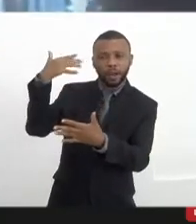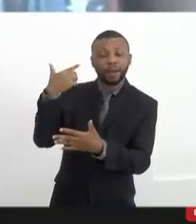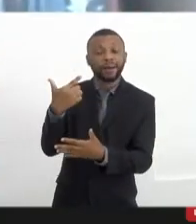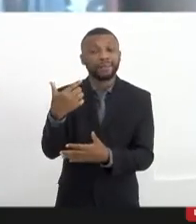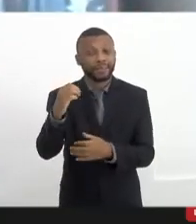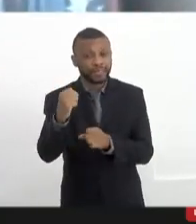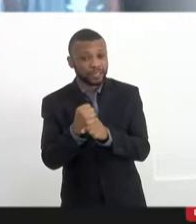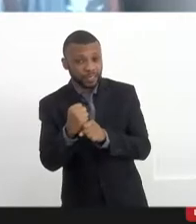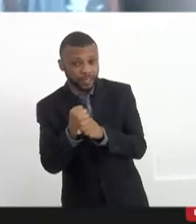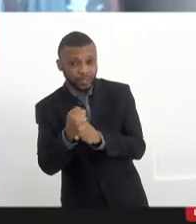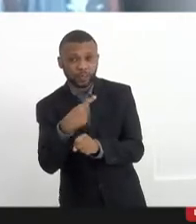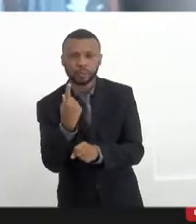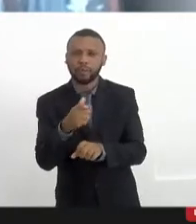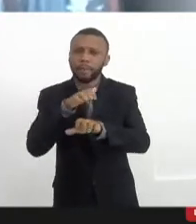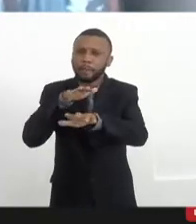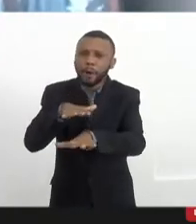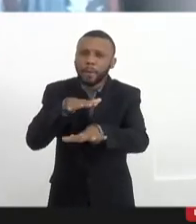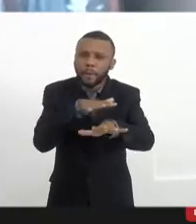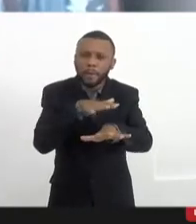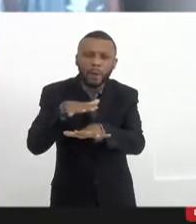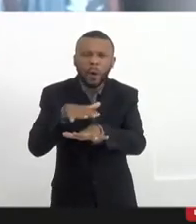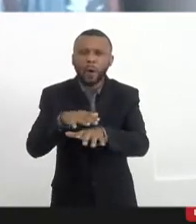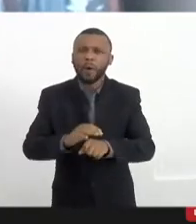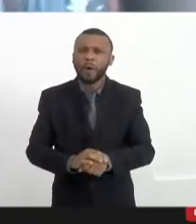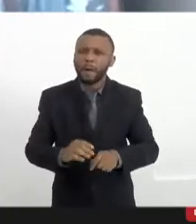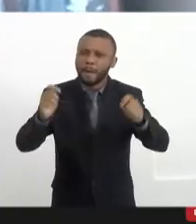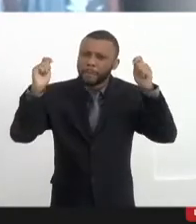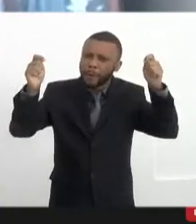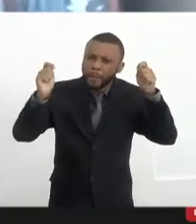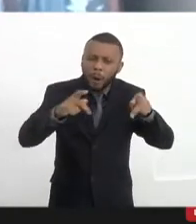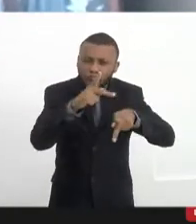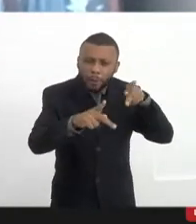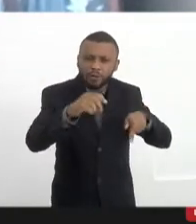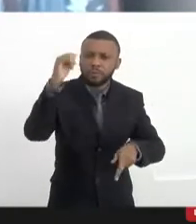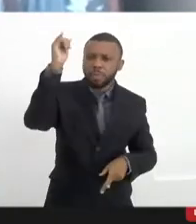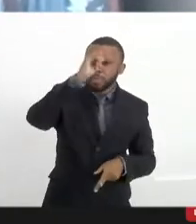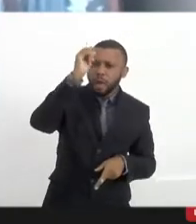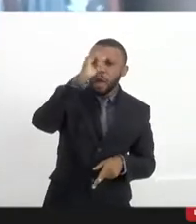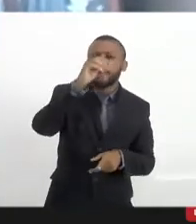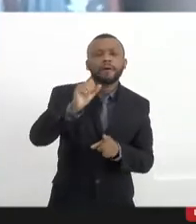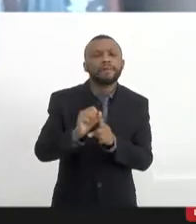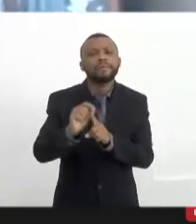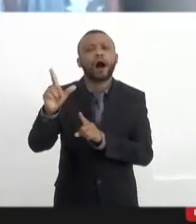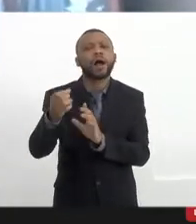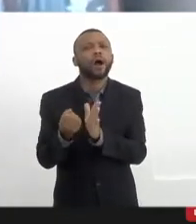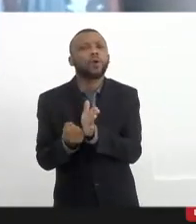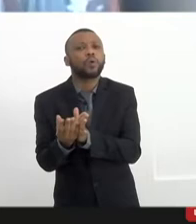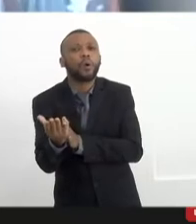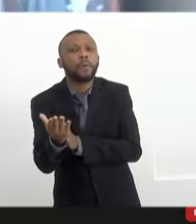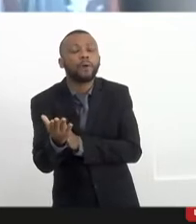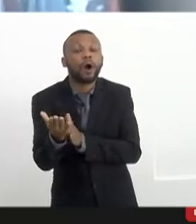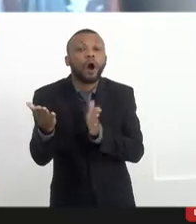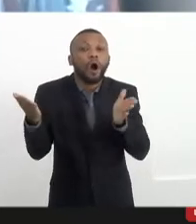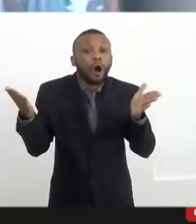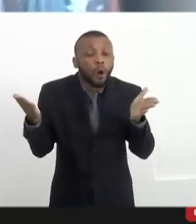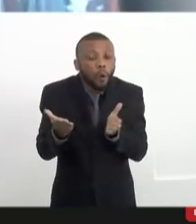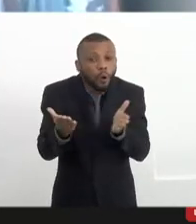anos, nós estávamos na rua dizendo o povo não é bobo fora a Rede Globo. Hoje, essa palavra de ordem é do Bolsonaro.